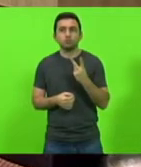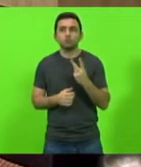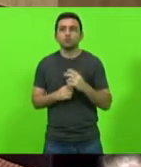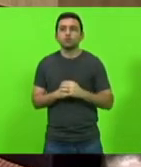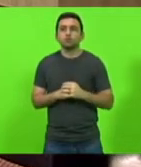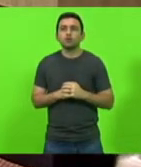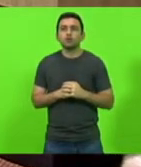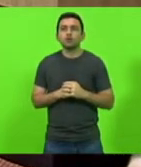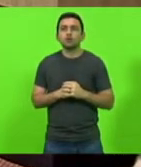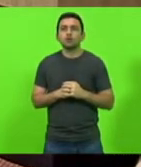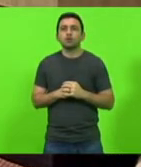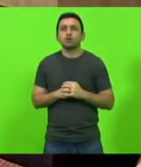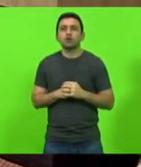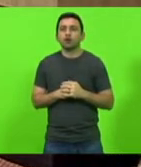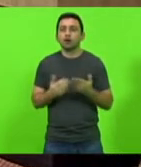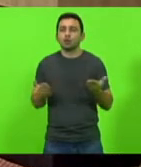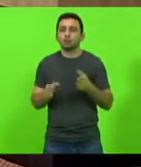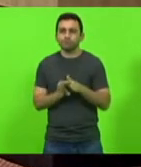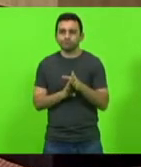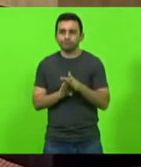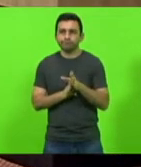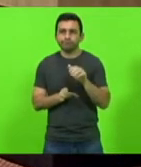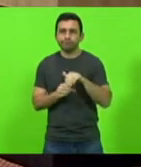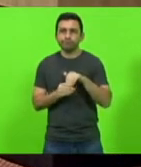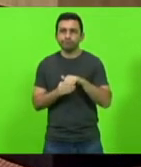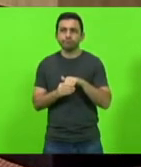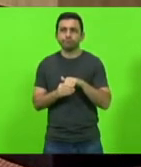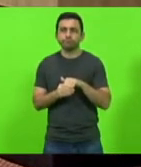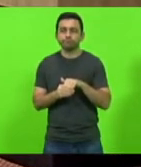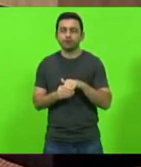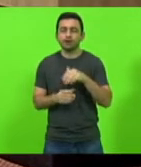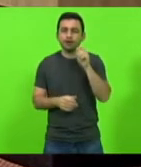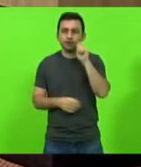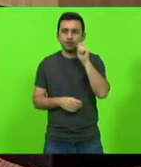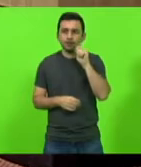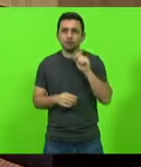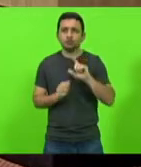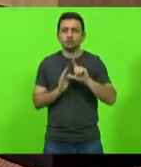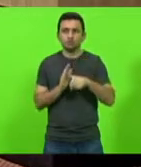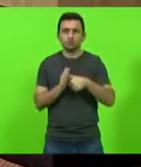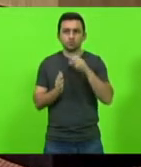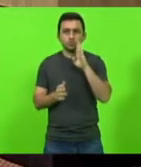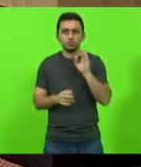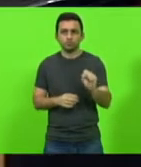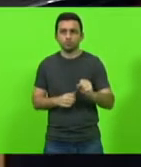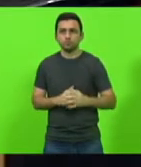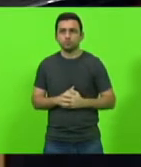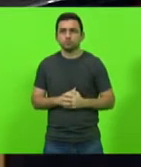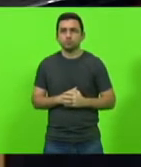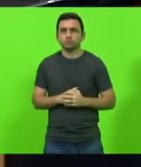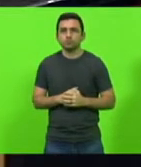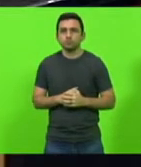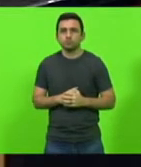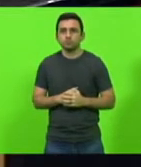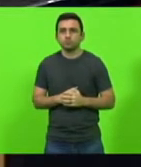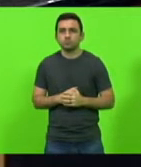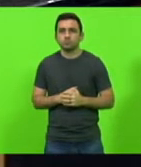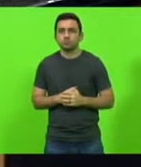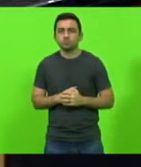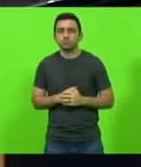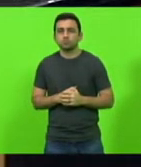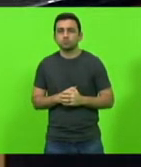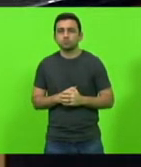ouço orientação de voto deputado Ana Campagnolo e depois na sequência deputado Bruno Souza por ter sido citado levando em consideração